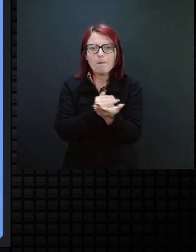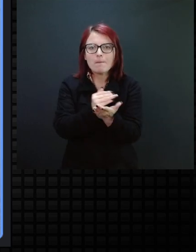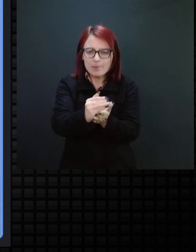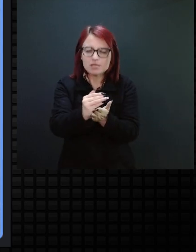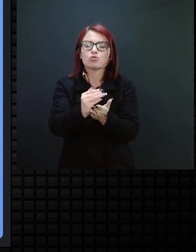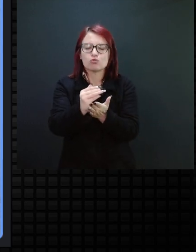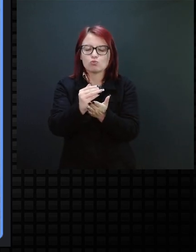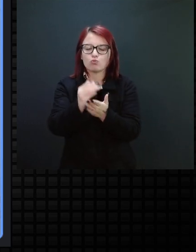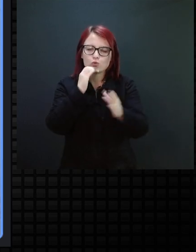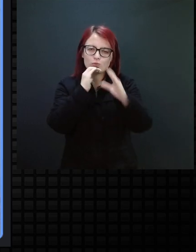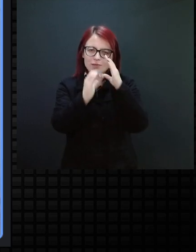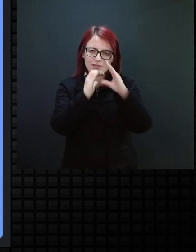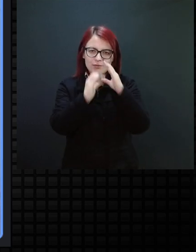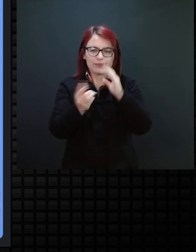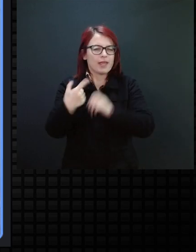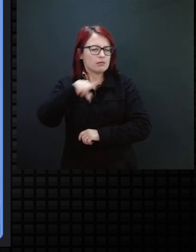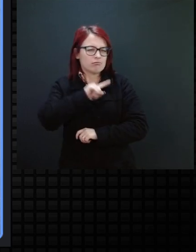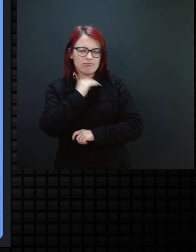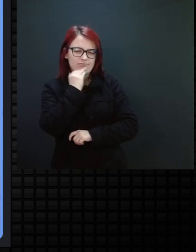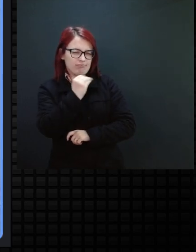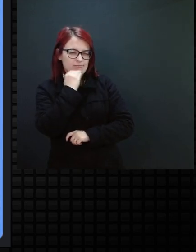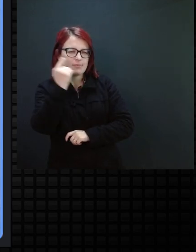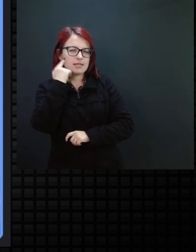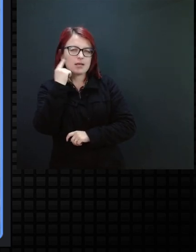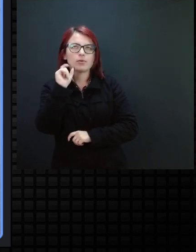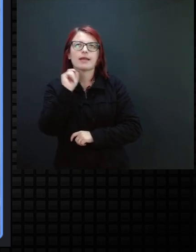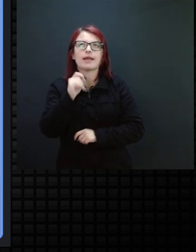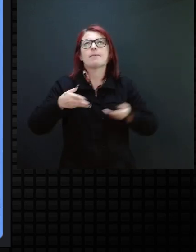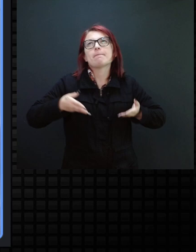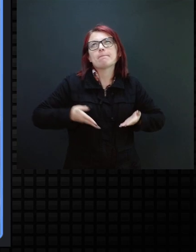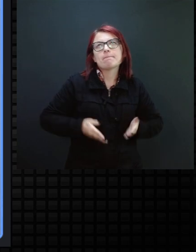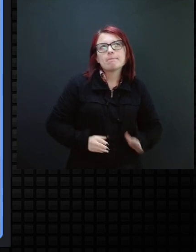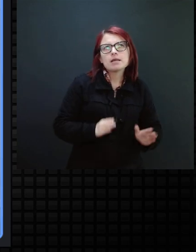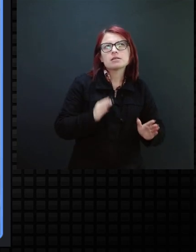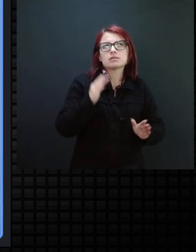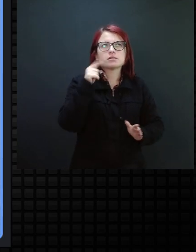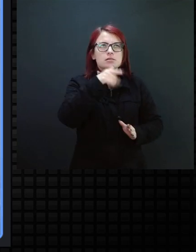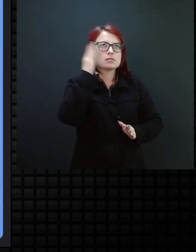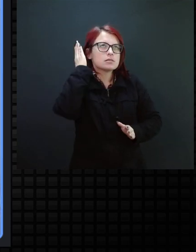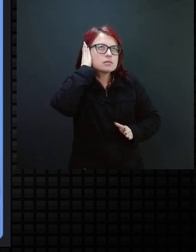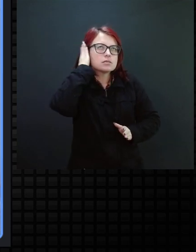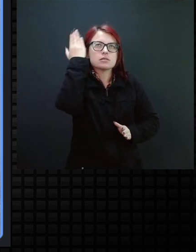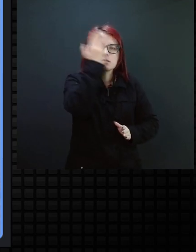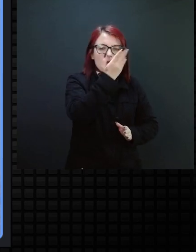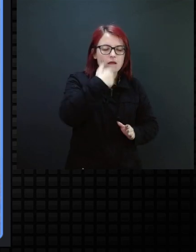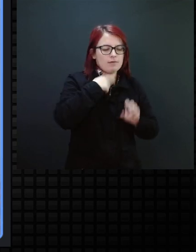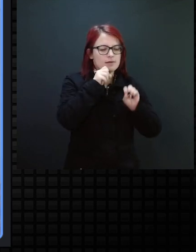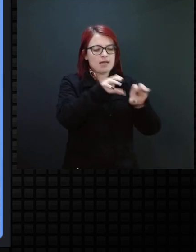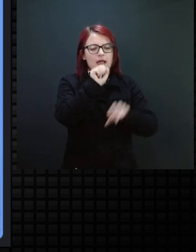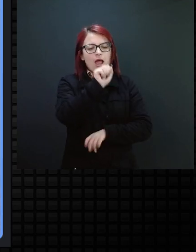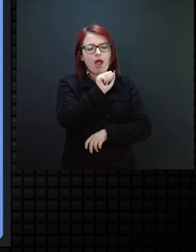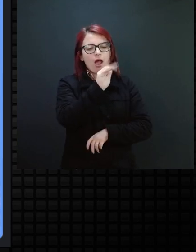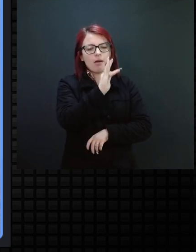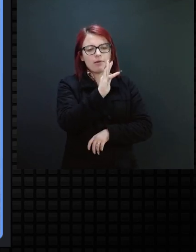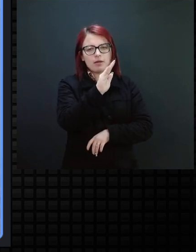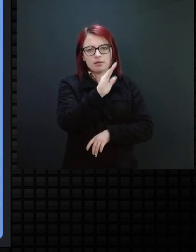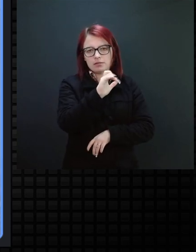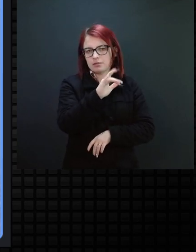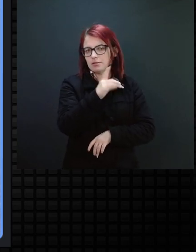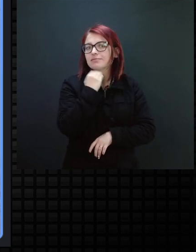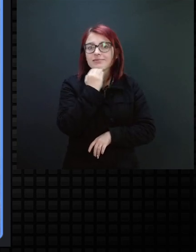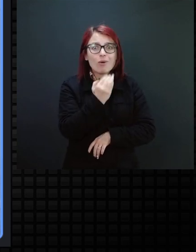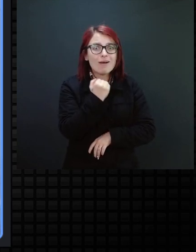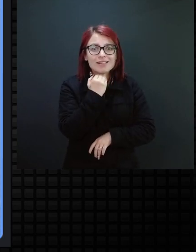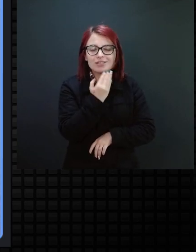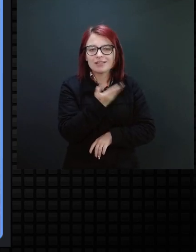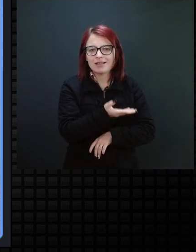Então, não adianta pensarmos, o bebê nasceu, não ouve, não enxerga. Como eu inicio? Ah, eu vou ensinar o alfabeto para ela. Ah, eu